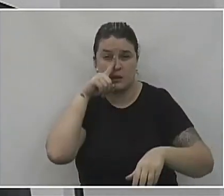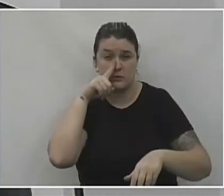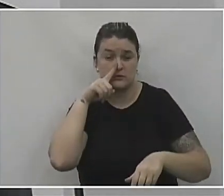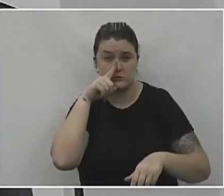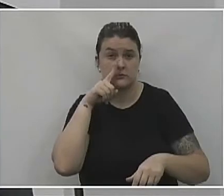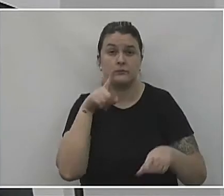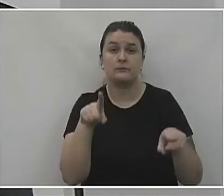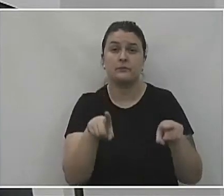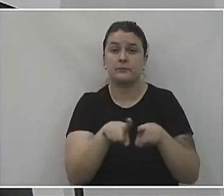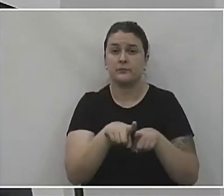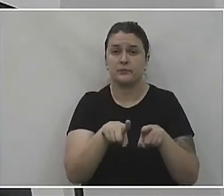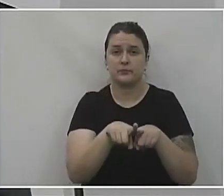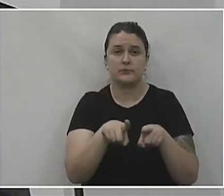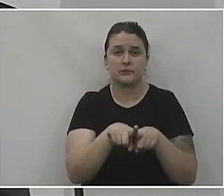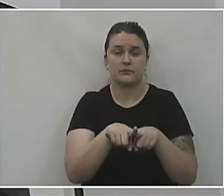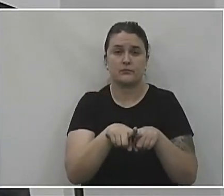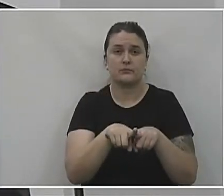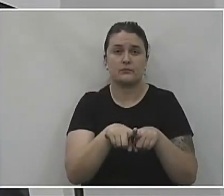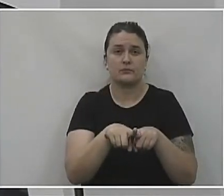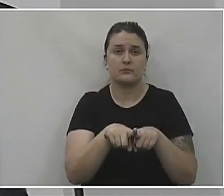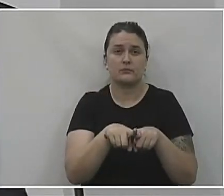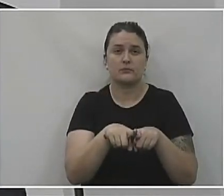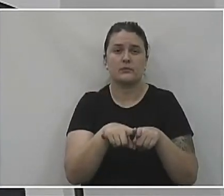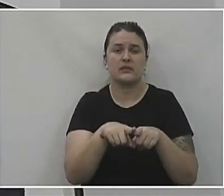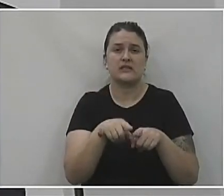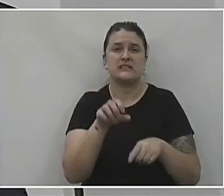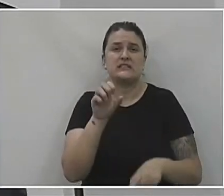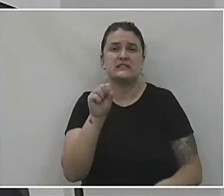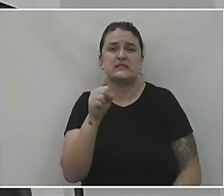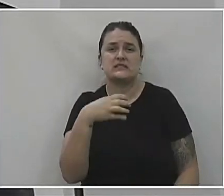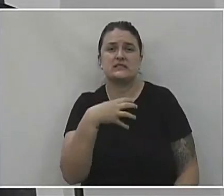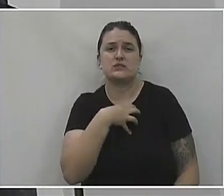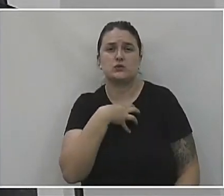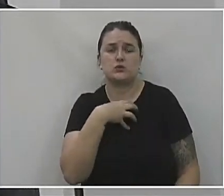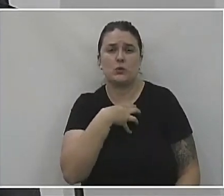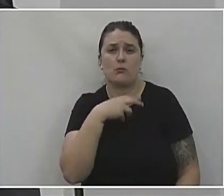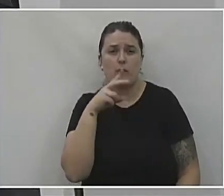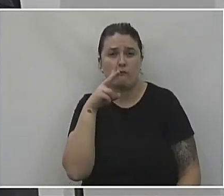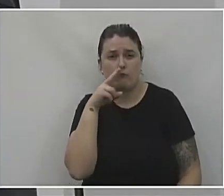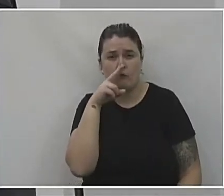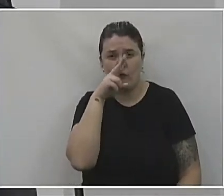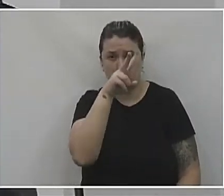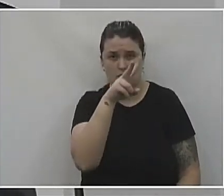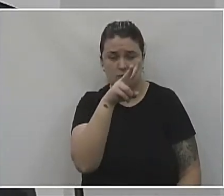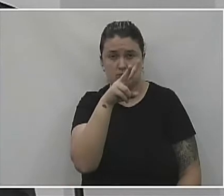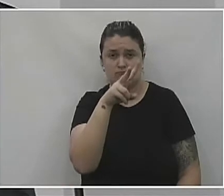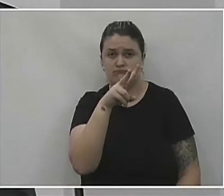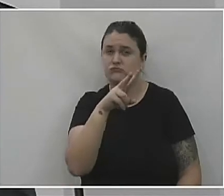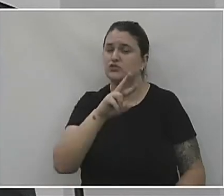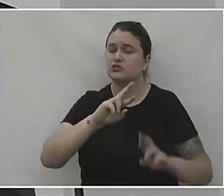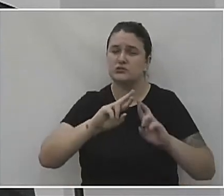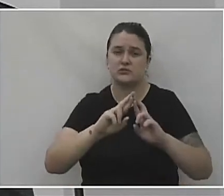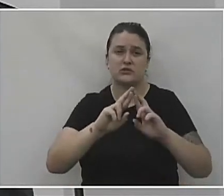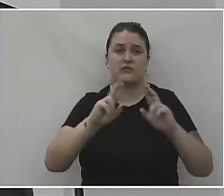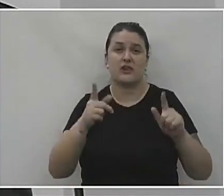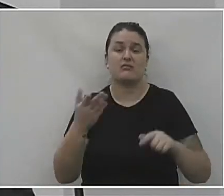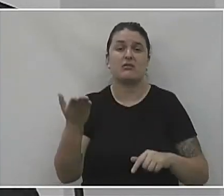agravo dos sintomas com essa nova cepa também. Totalmente diferente do que era antes,